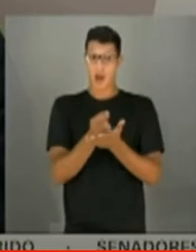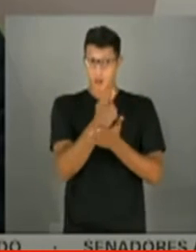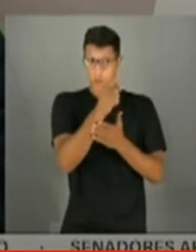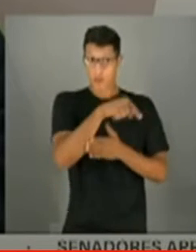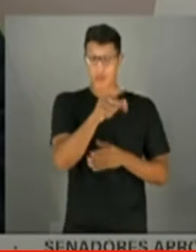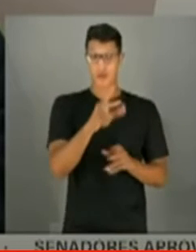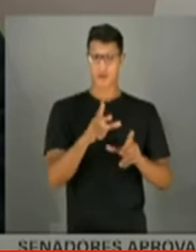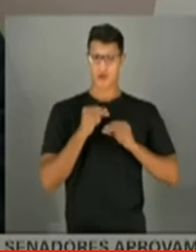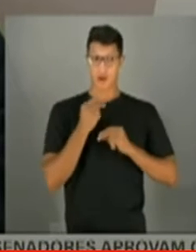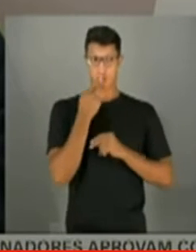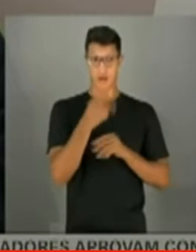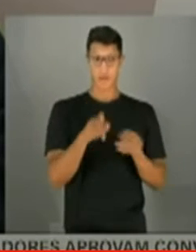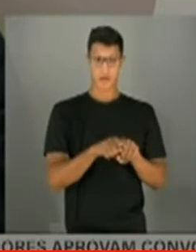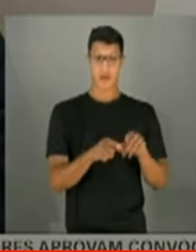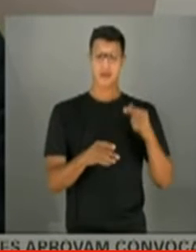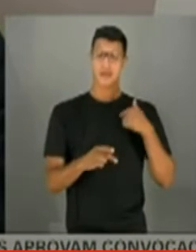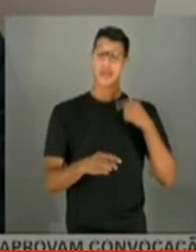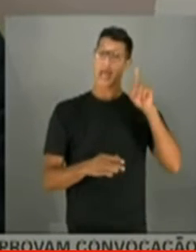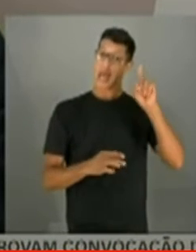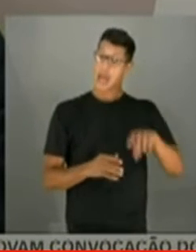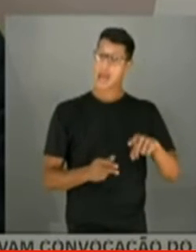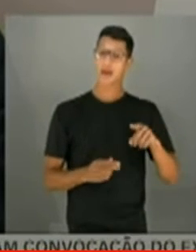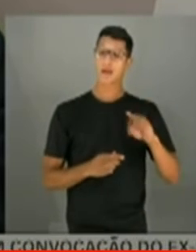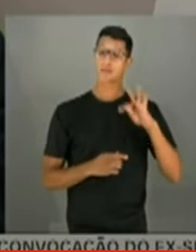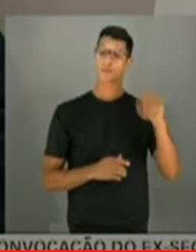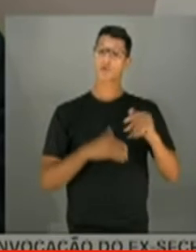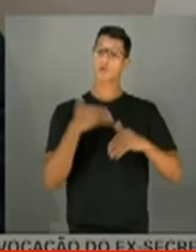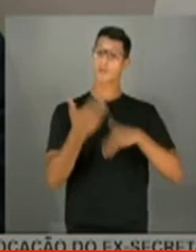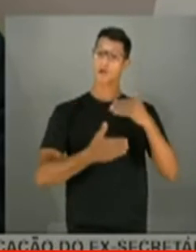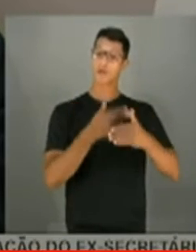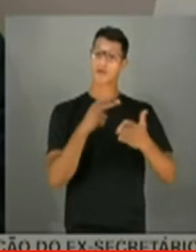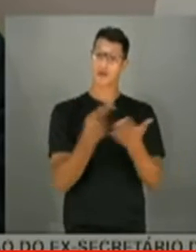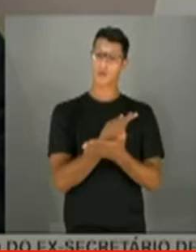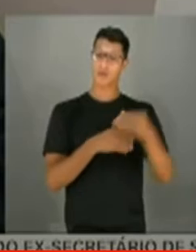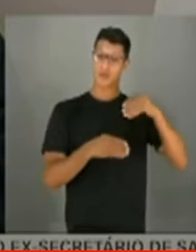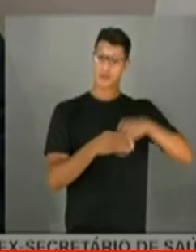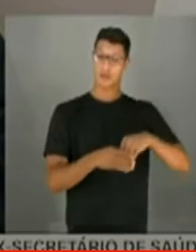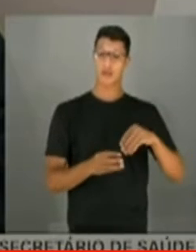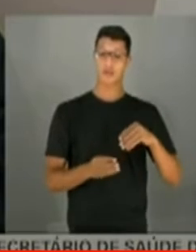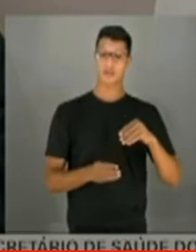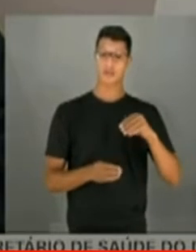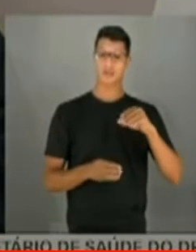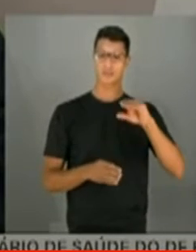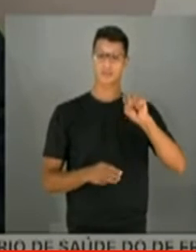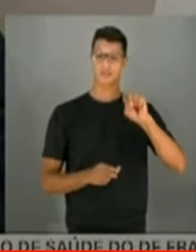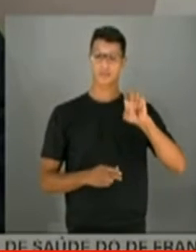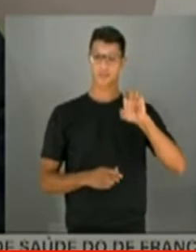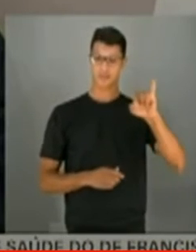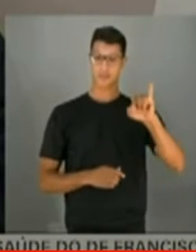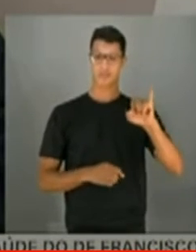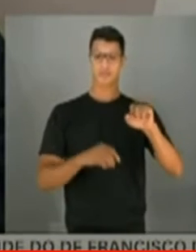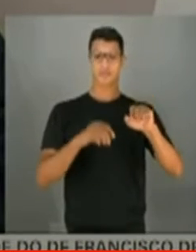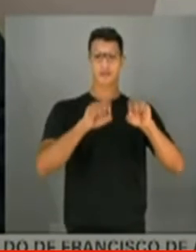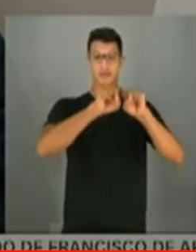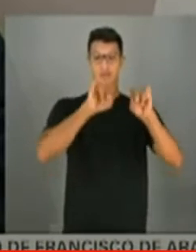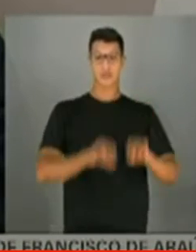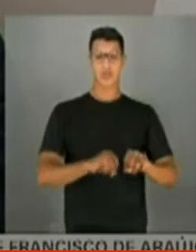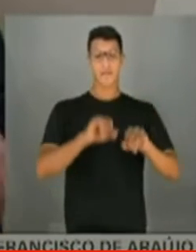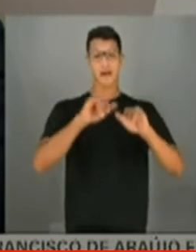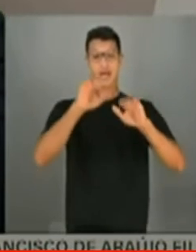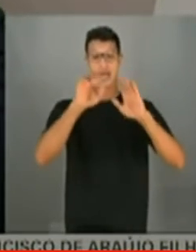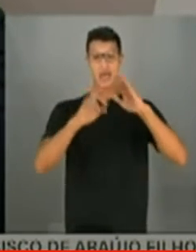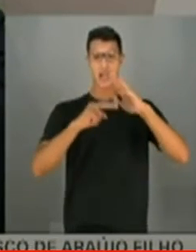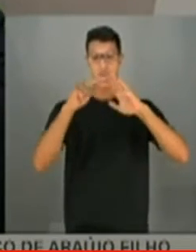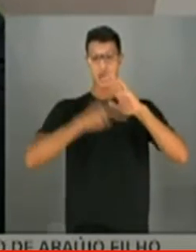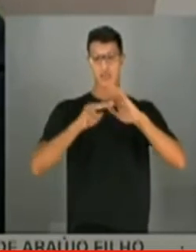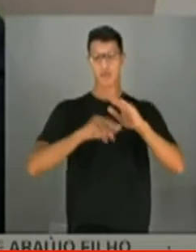o senhor se referiu também, todo o processo acontece dentro do SEI, que é o Sistema Eletrônico de Informações,